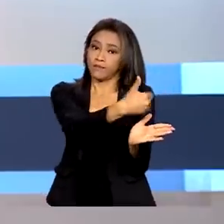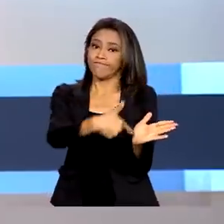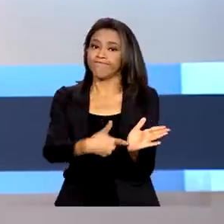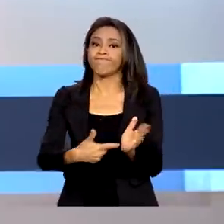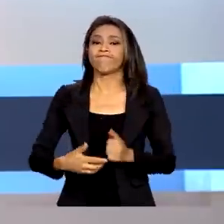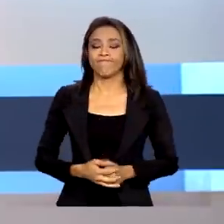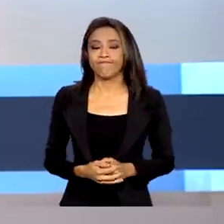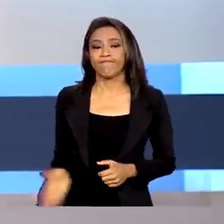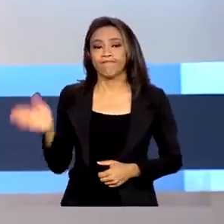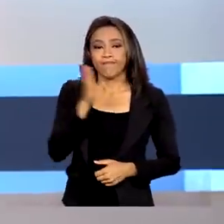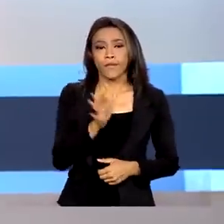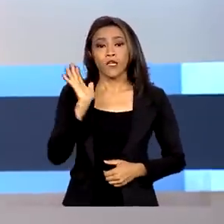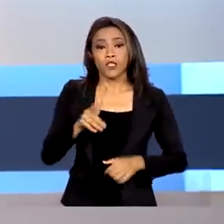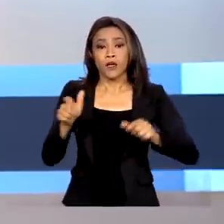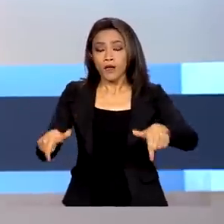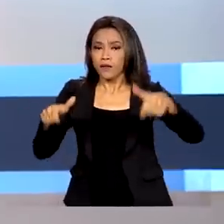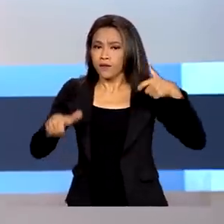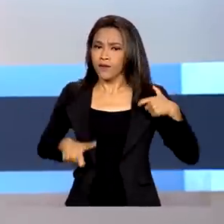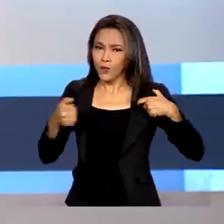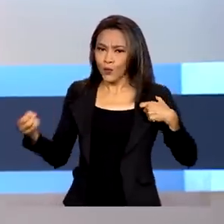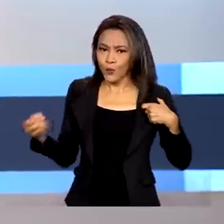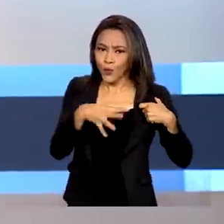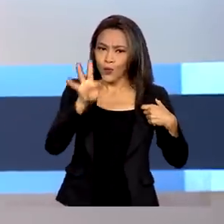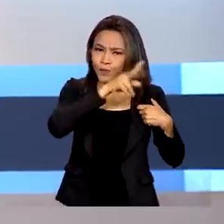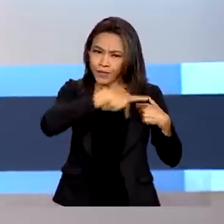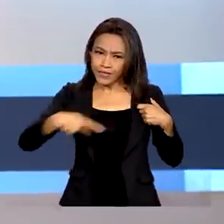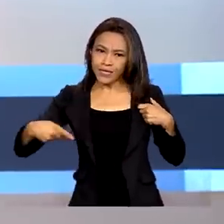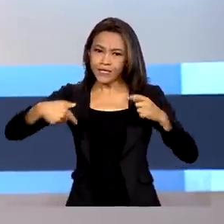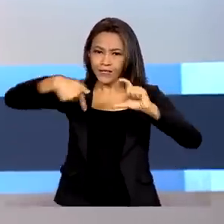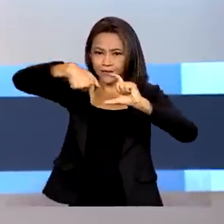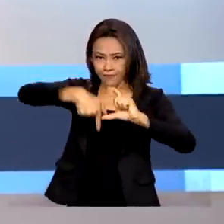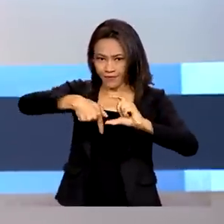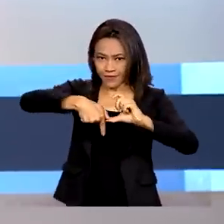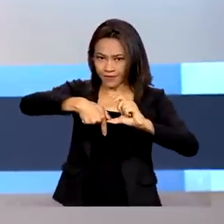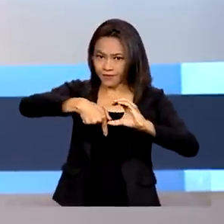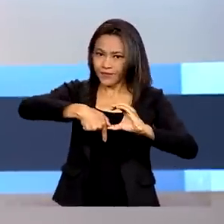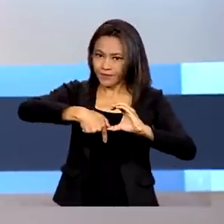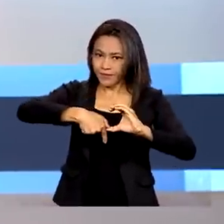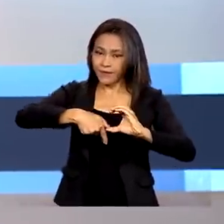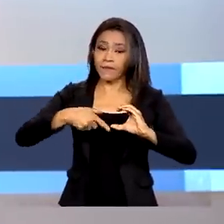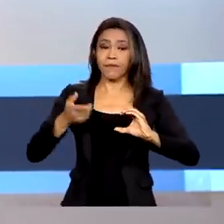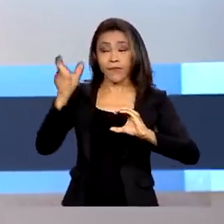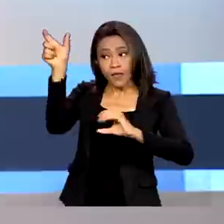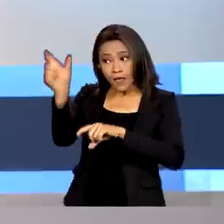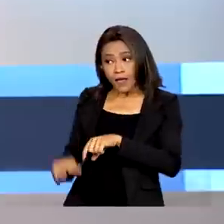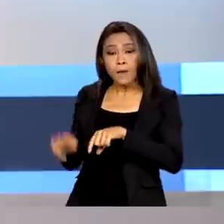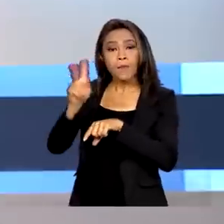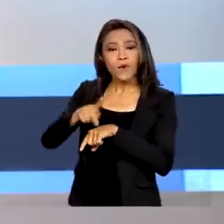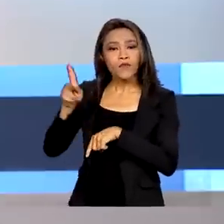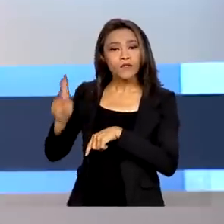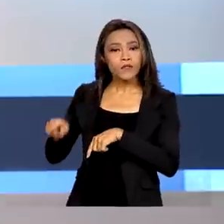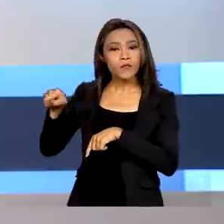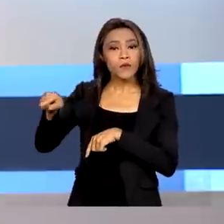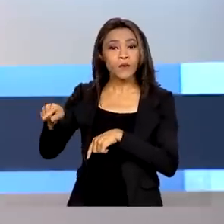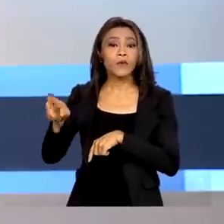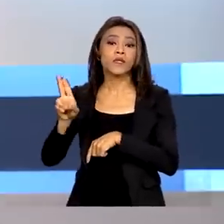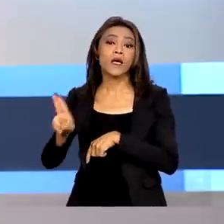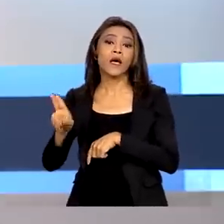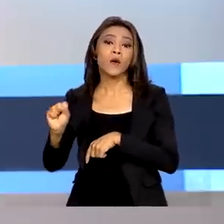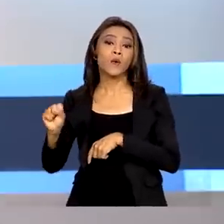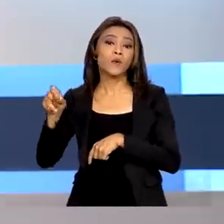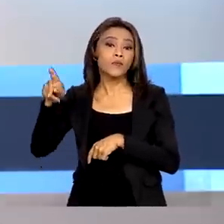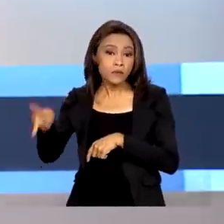Tomou posse em Brasília o novo presidente do CNPq, Ricardo Galvão. Professor do Instituto de Física da USP,